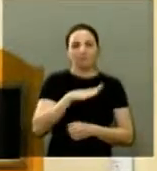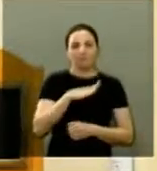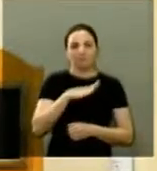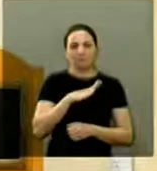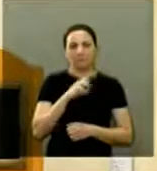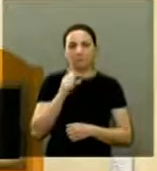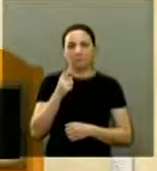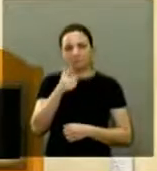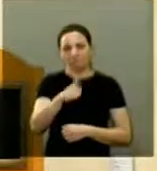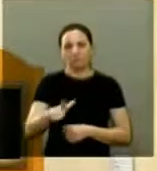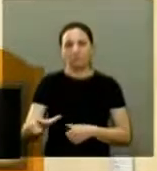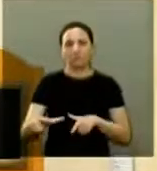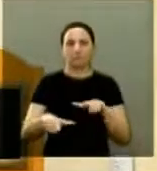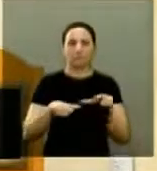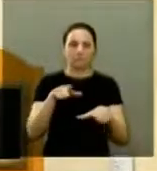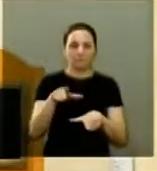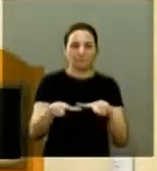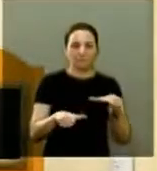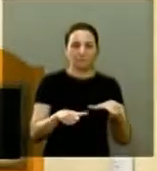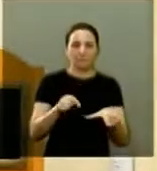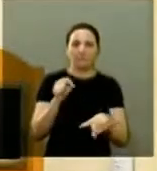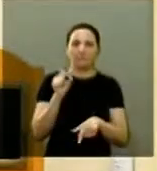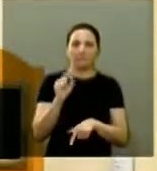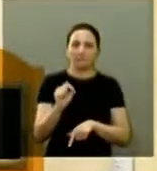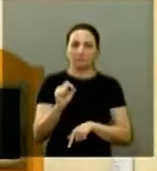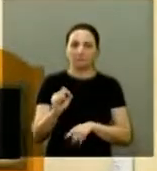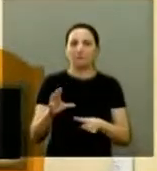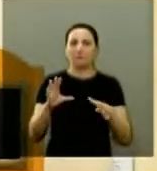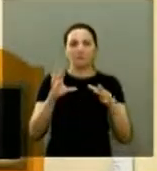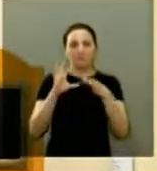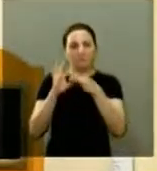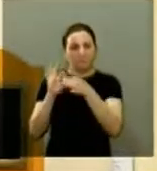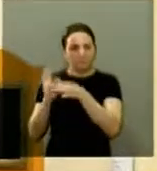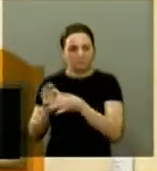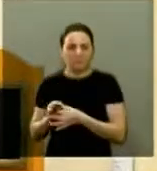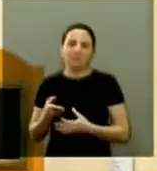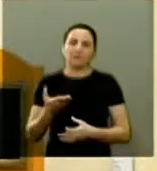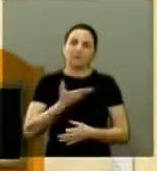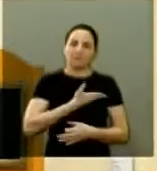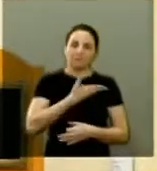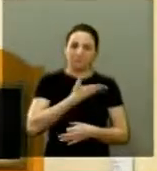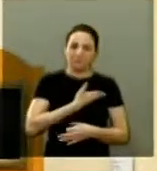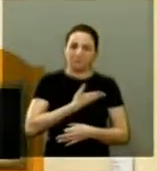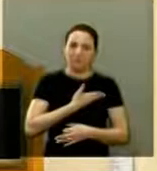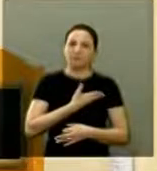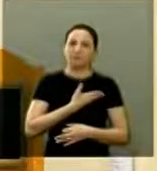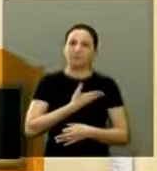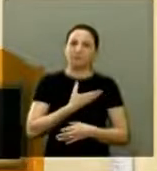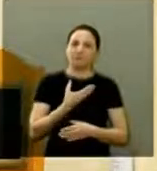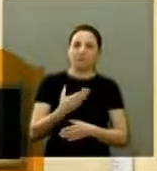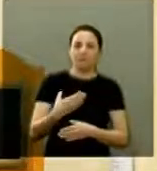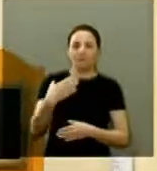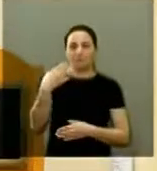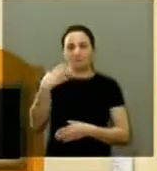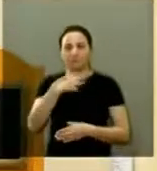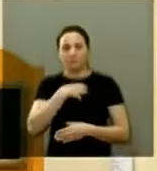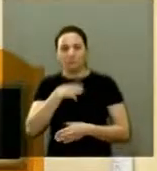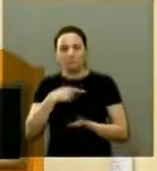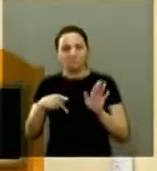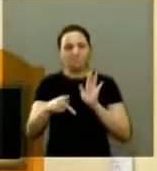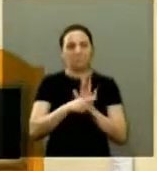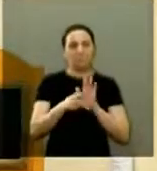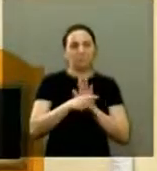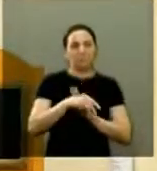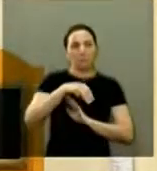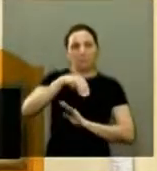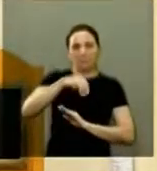que vai poder continuar fazendo o seu trabalho e pela parceria, pelo companheirismo, pela figura que é o Roberto Massafera, uma